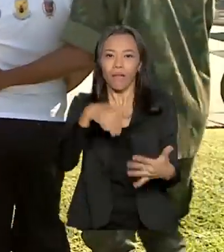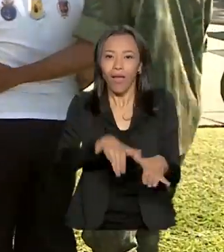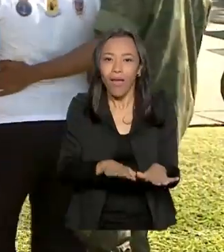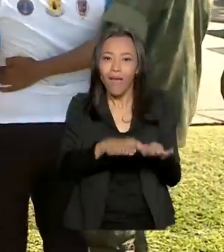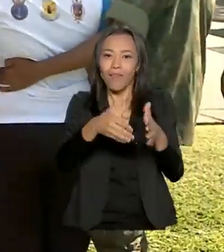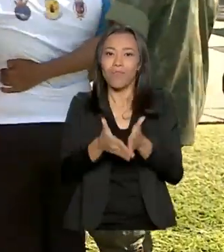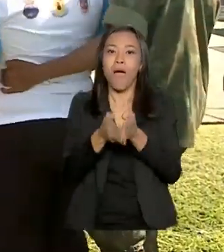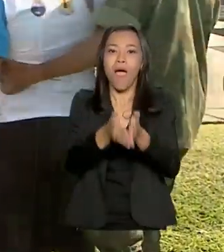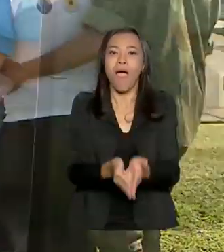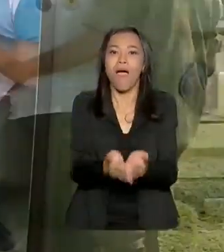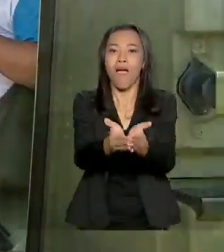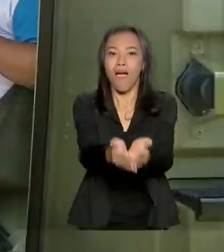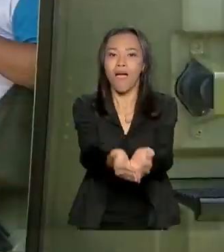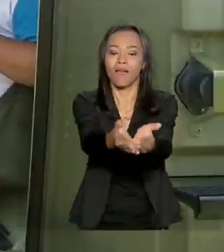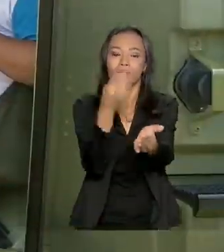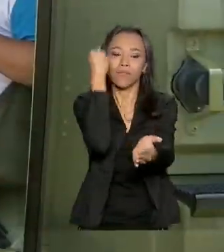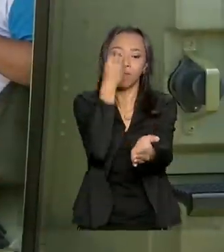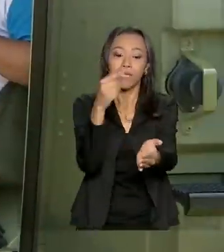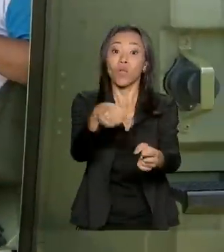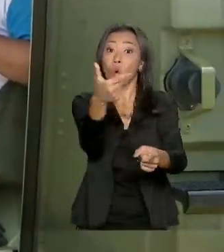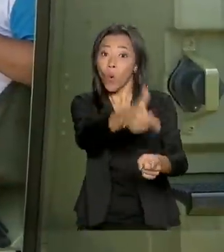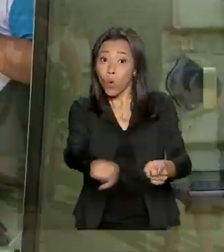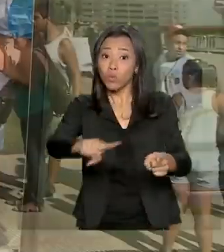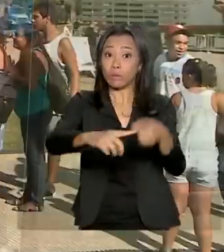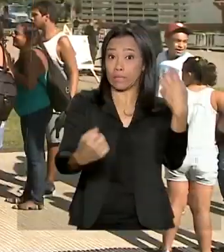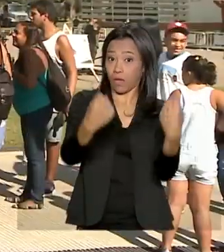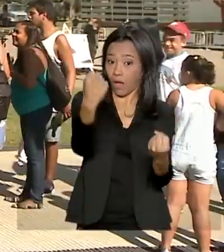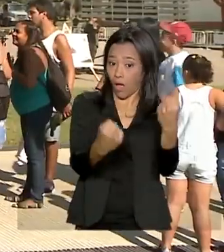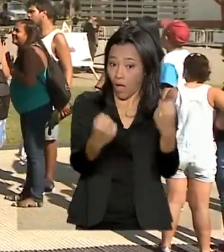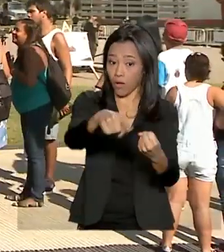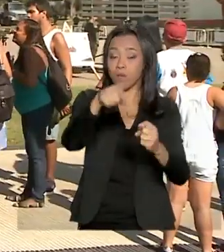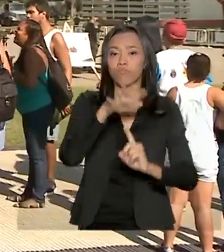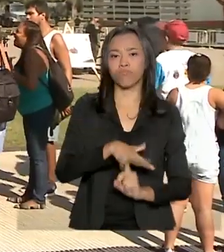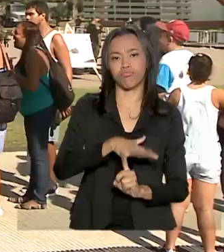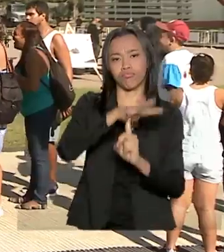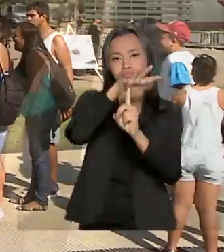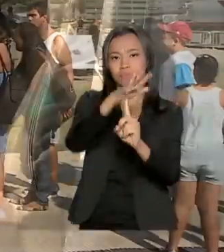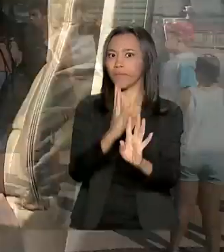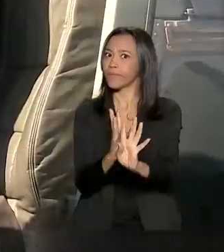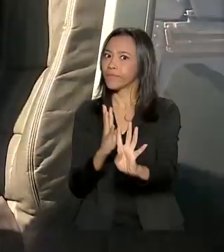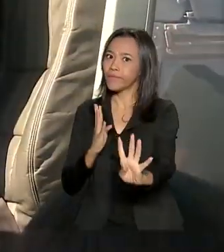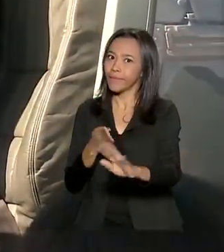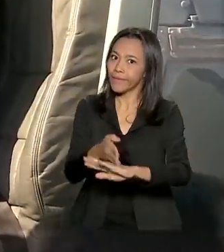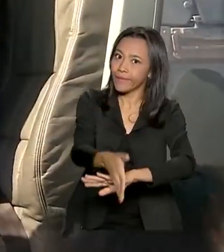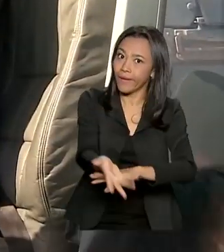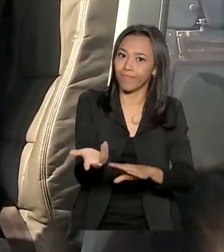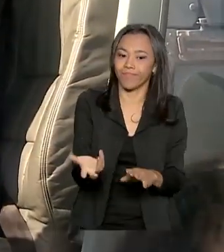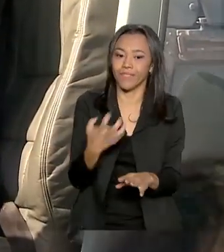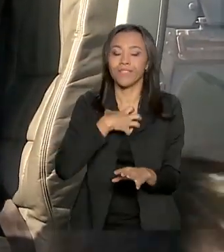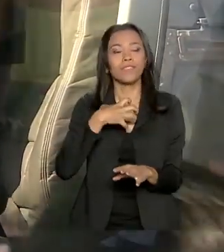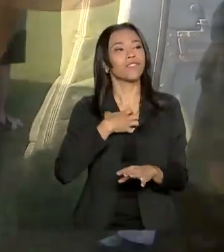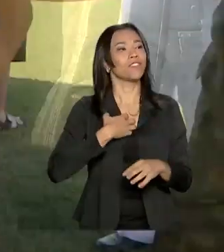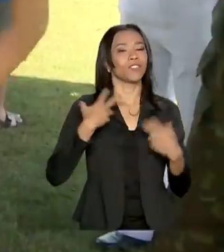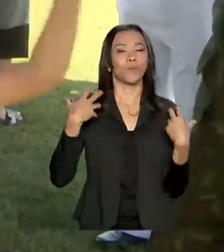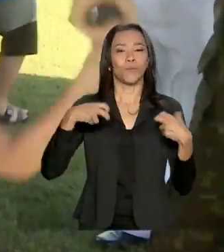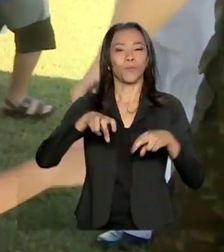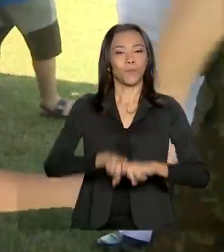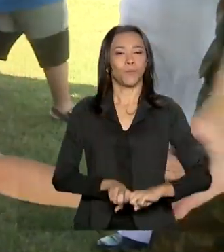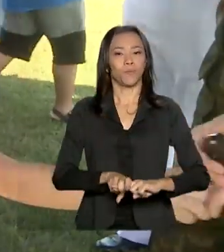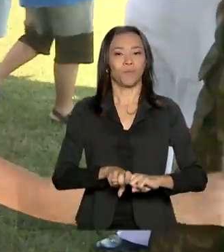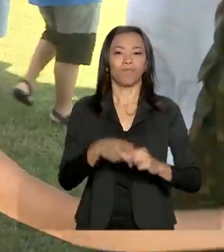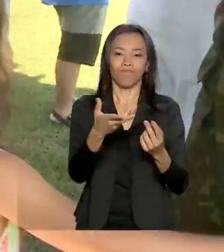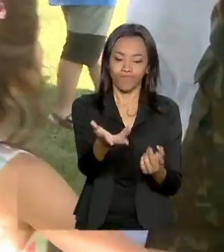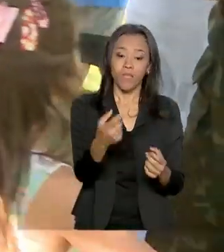Outra atração disputada foram os veículos blindados. No helicóptero, teve fila para entrar e se sentir como um piloto. No